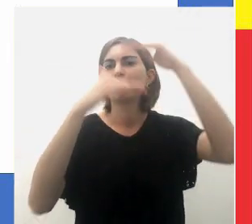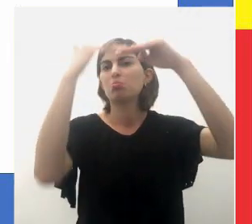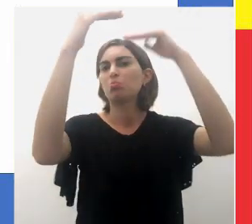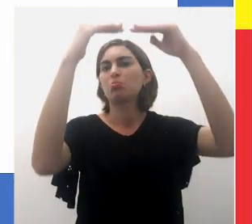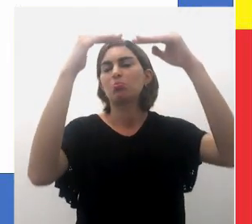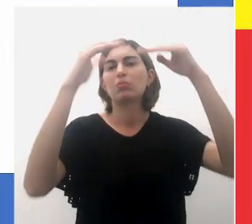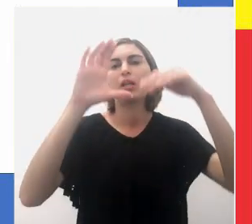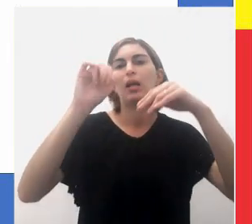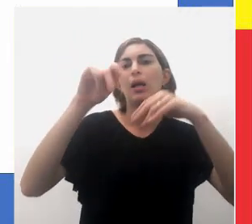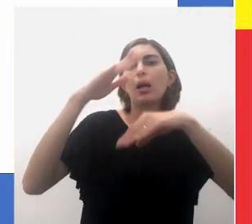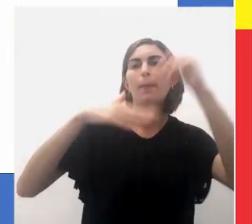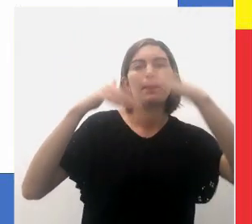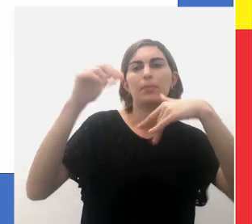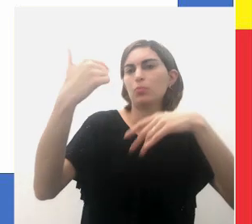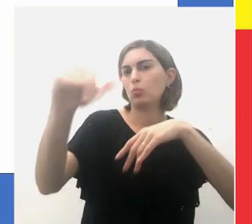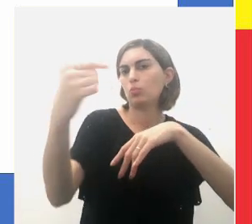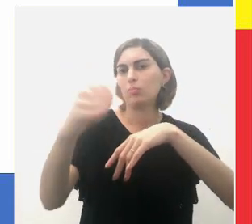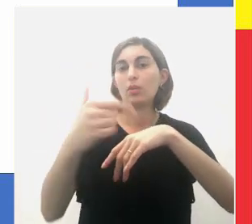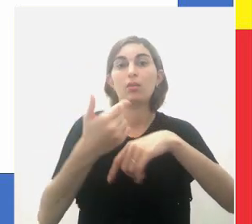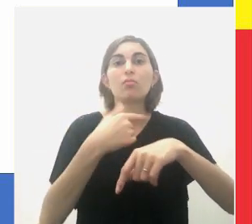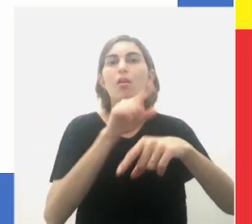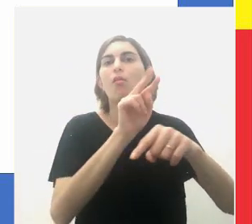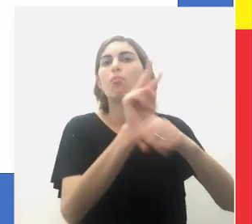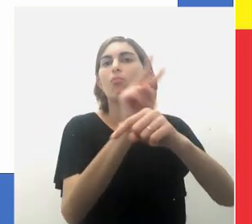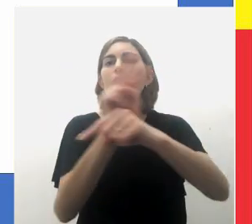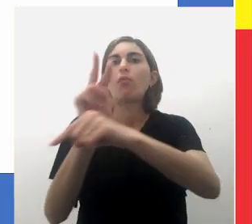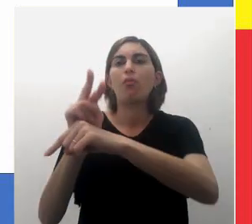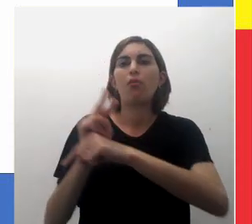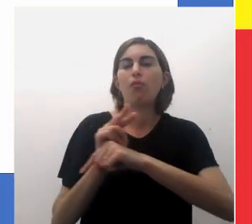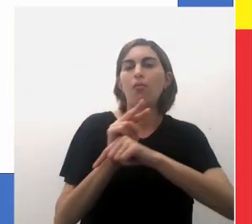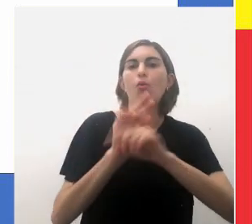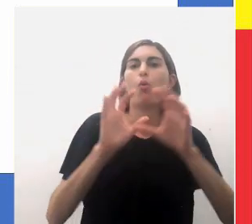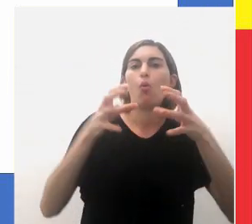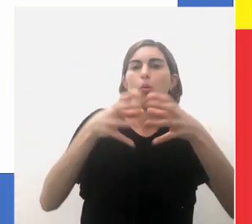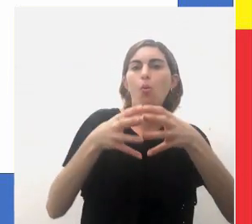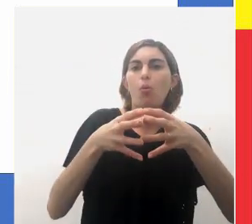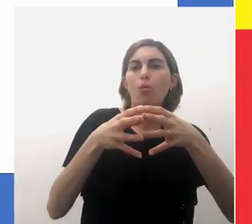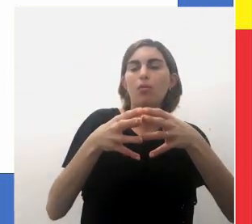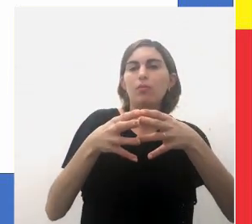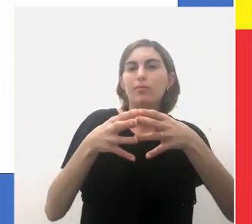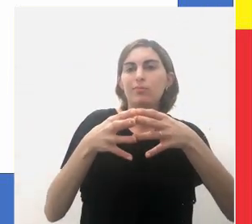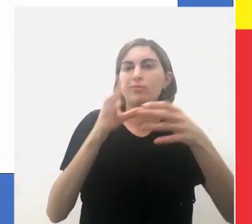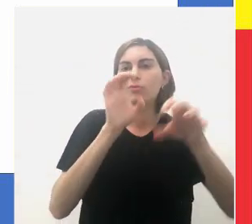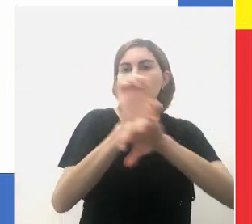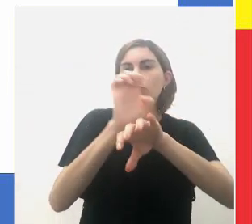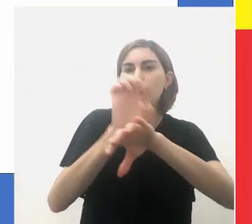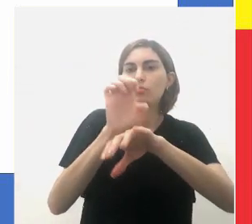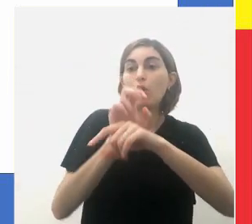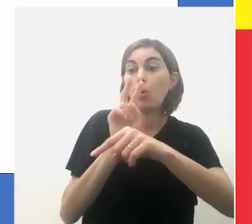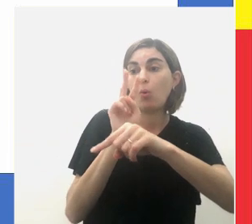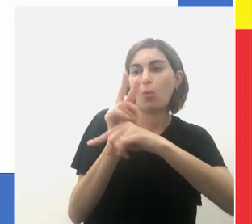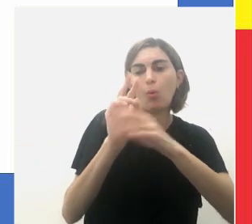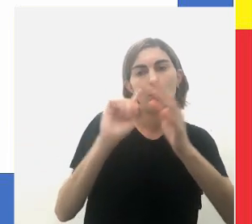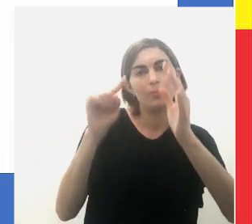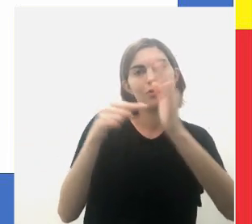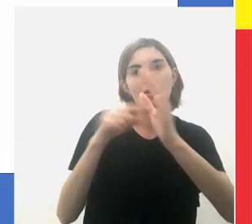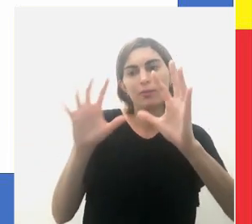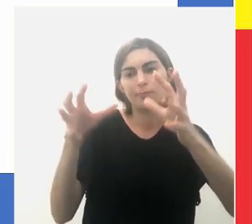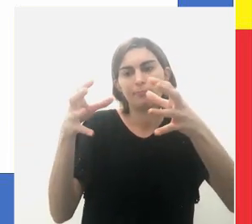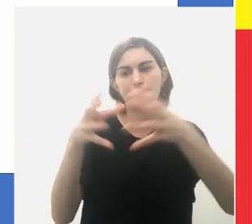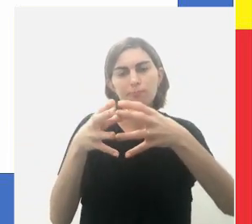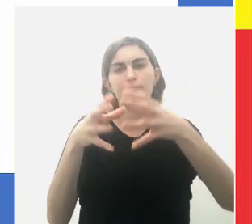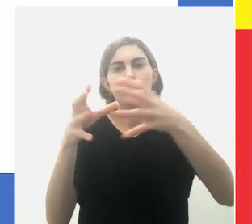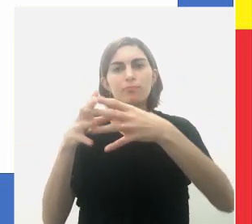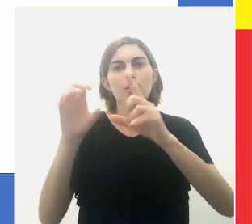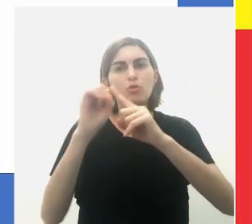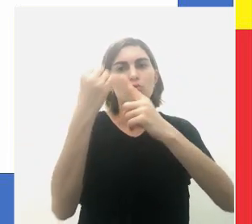e submetendo-os à tutela por um órgão estatal. Então, seu objetivo é integrar